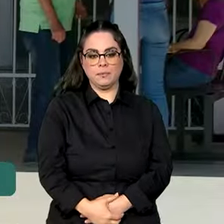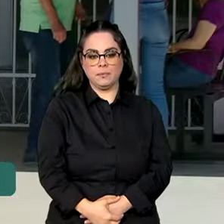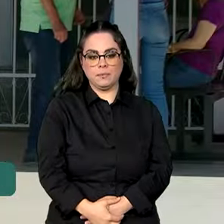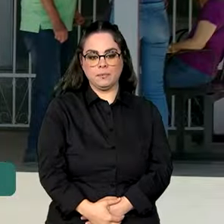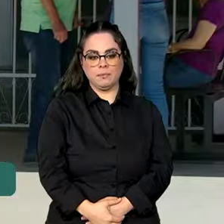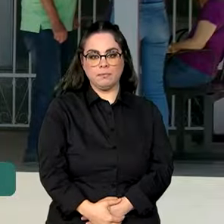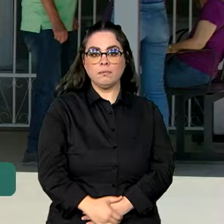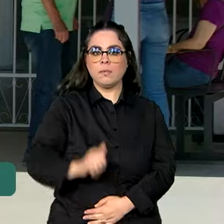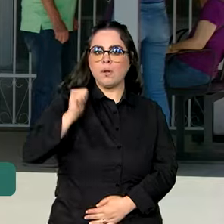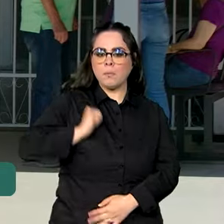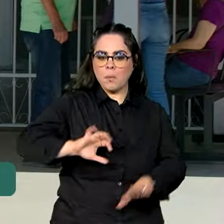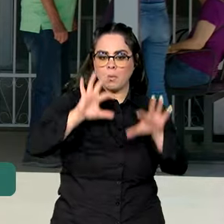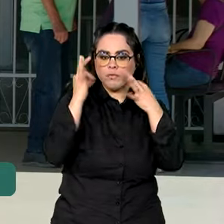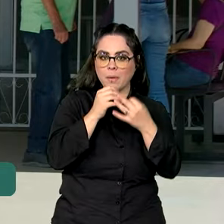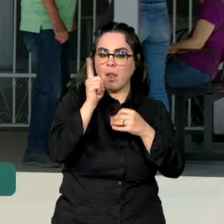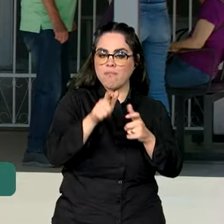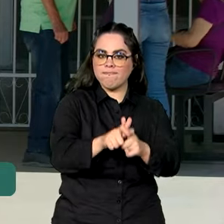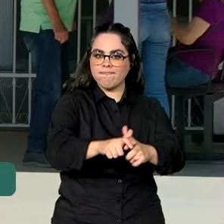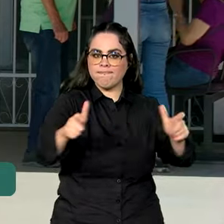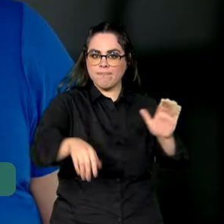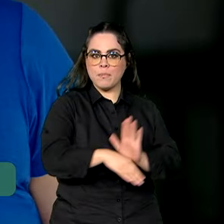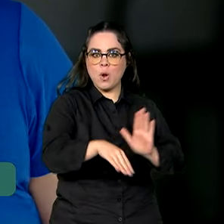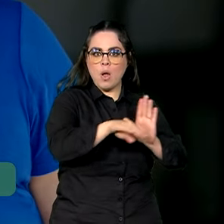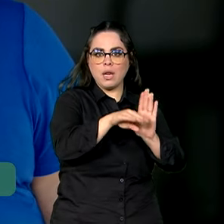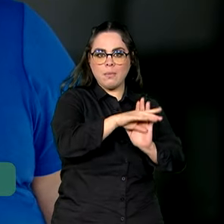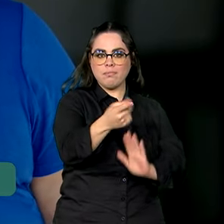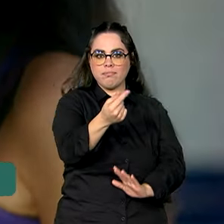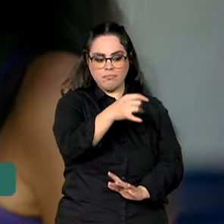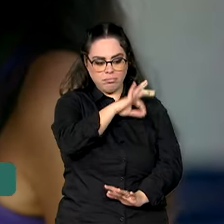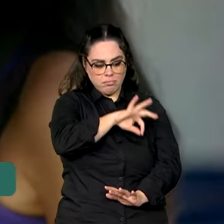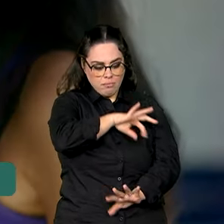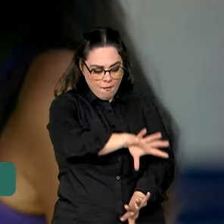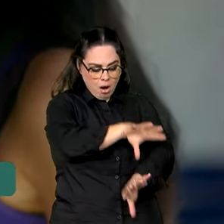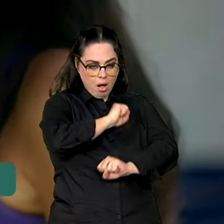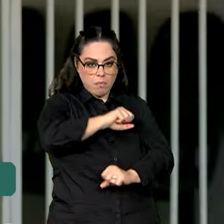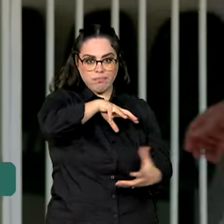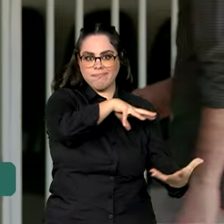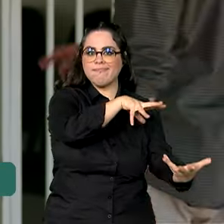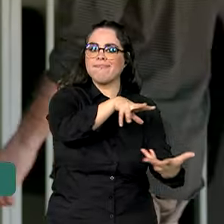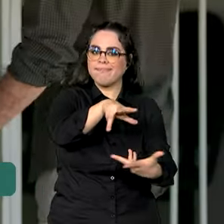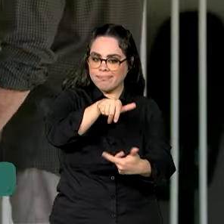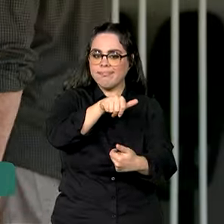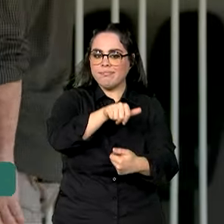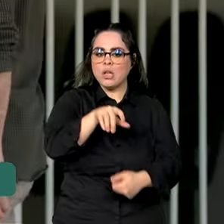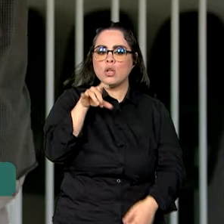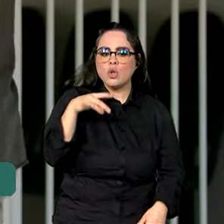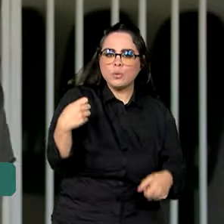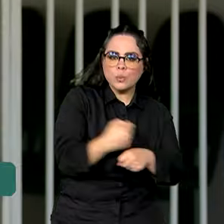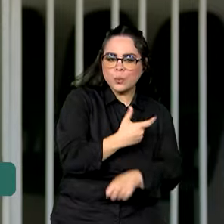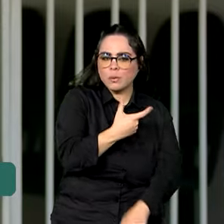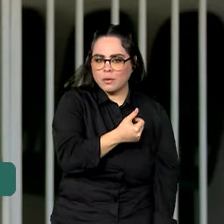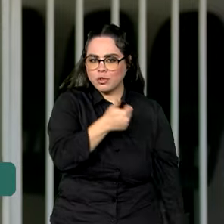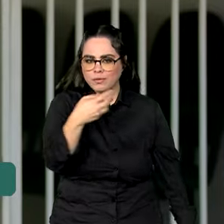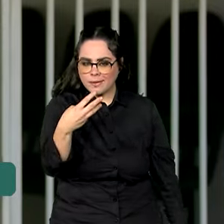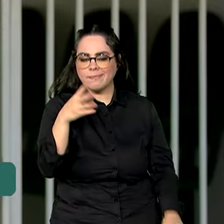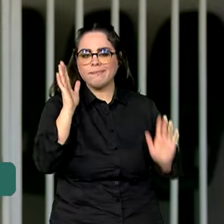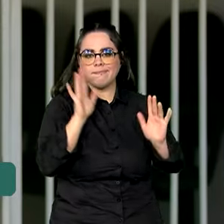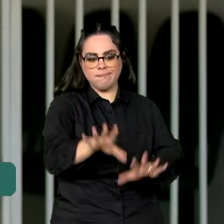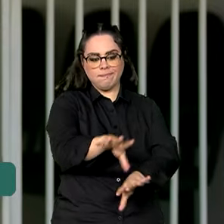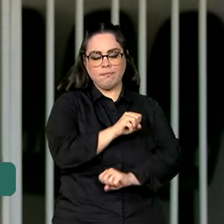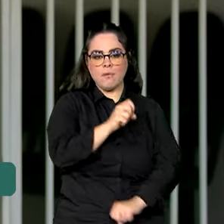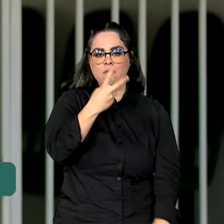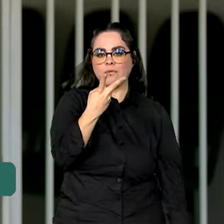O Bolsa Família é um dos maiores programas de transferência de renda do planeta. Só em 2023, quase